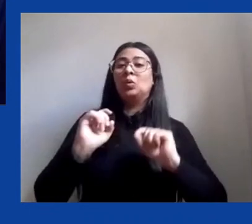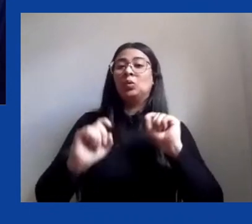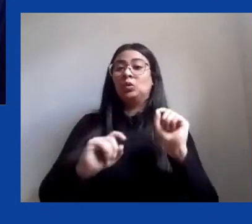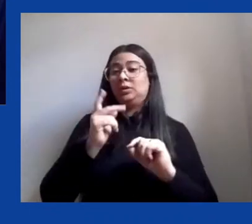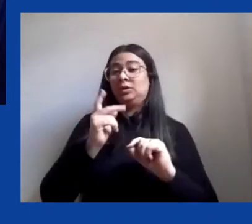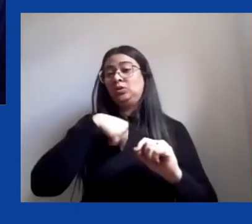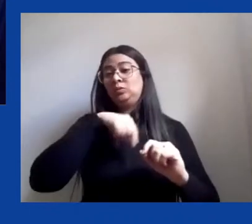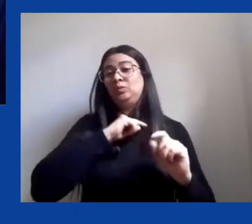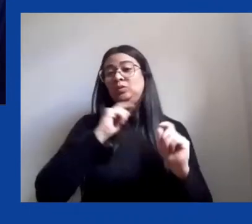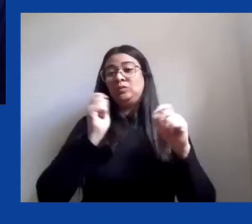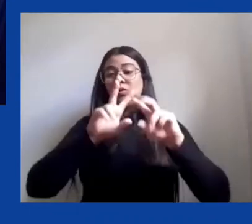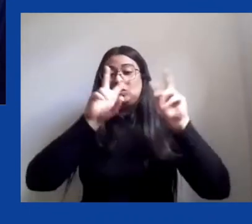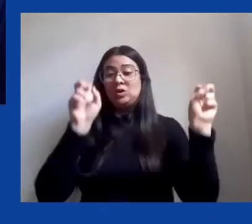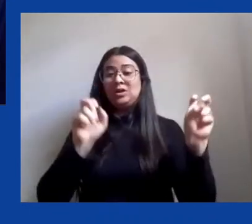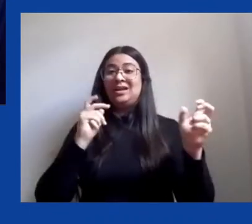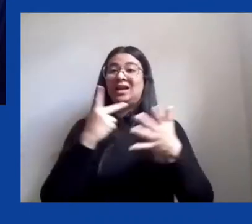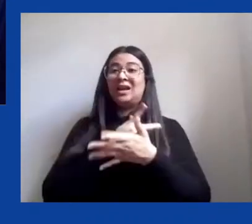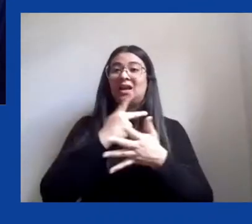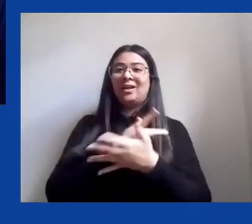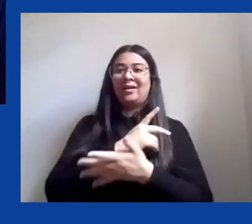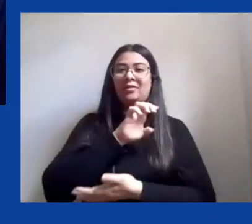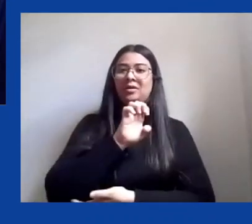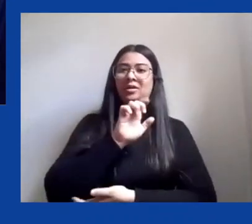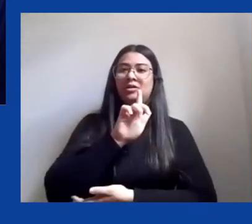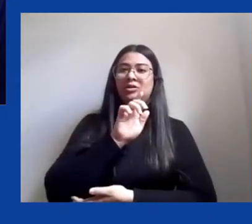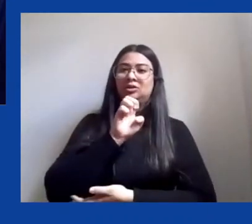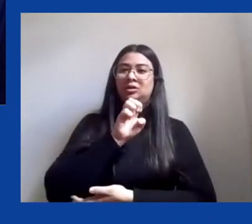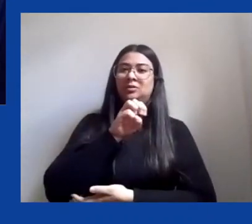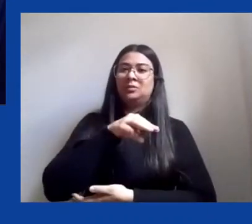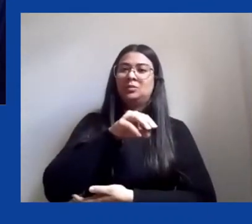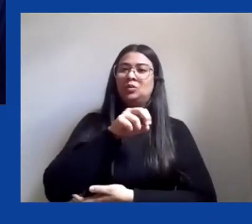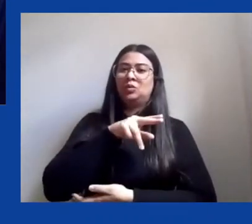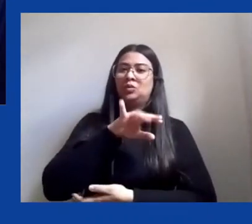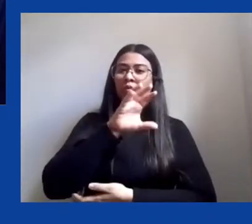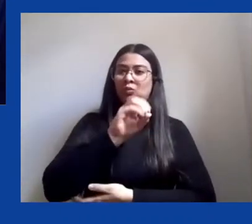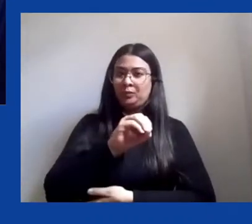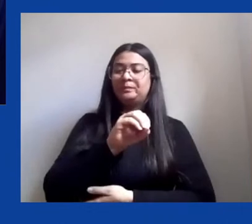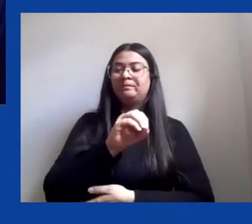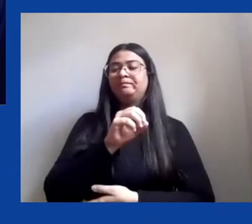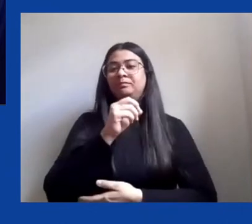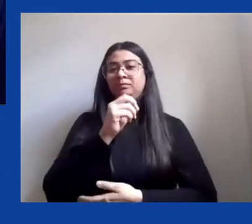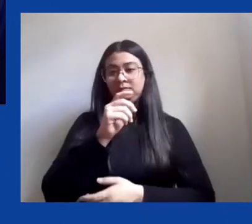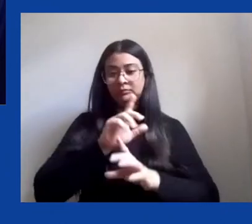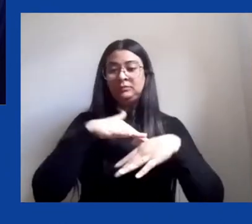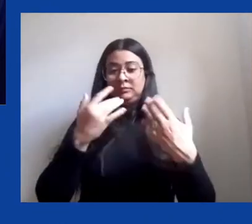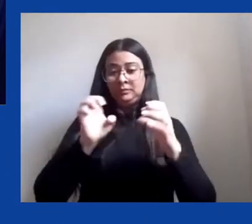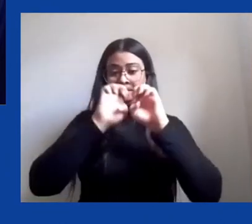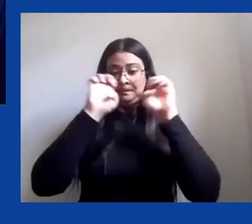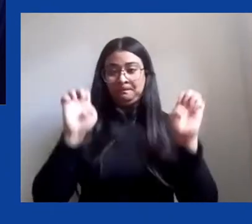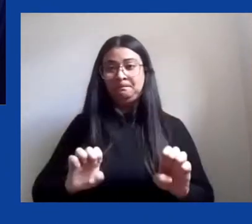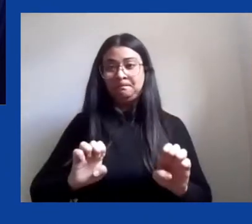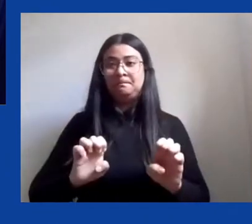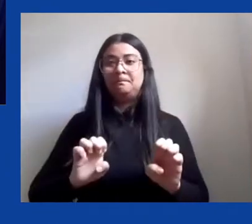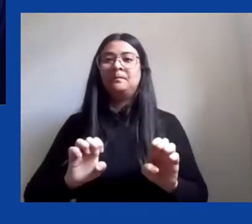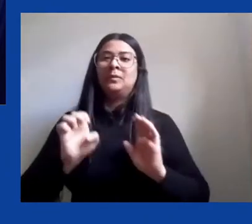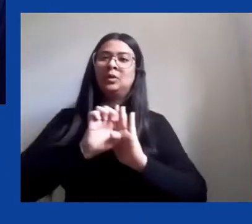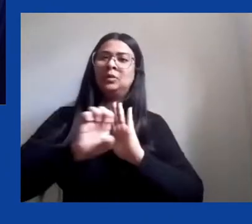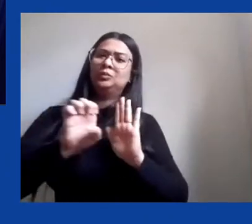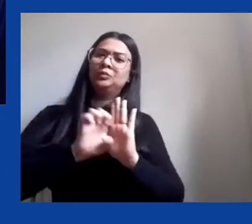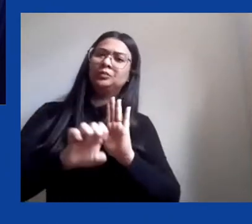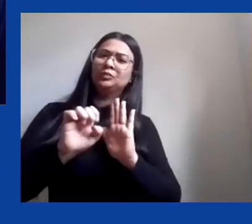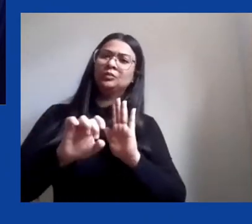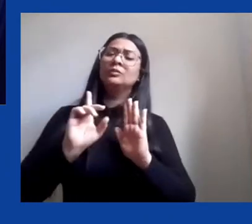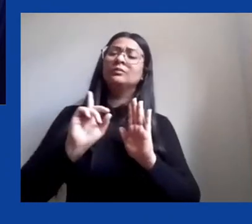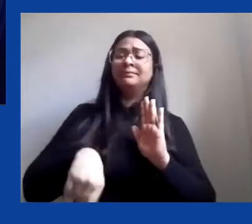enfatizamos que ao mesmo tempo em que seu estatuto superior é instituído, aquele sujeito que se